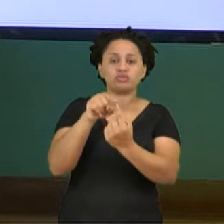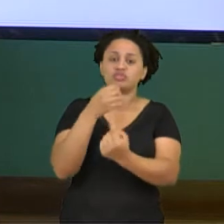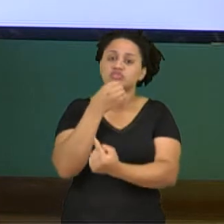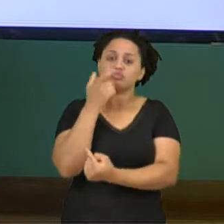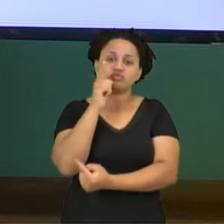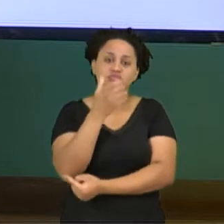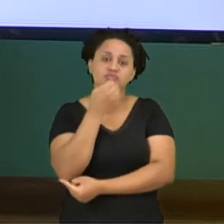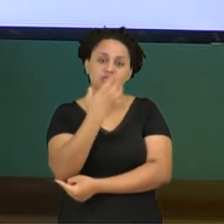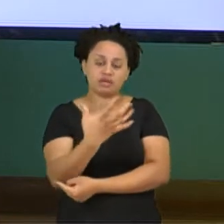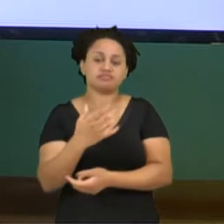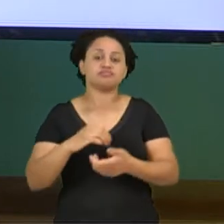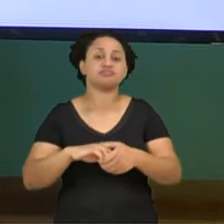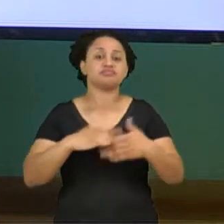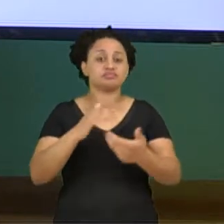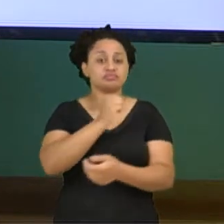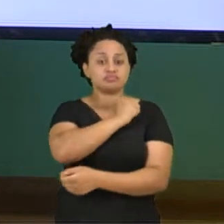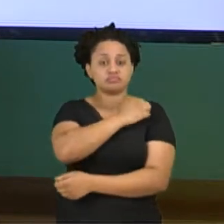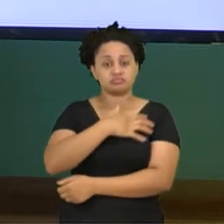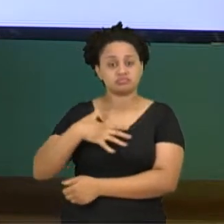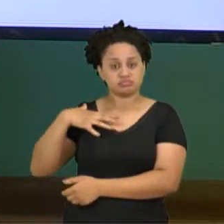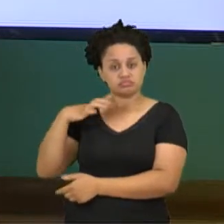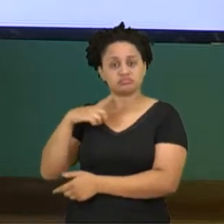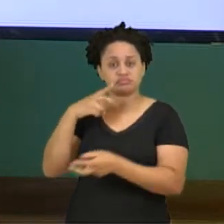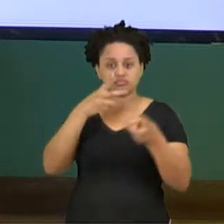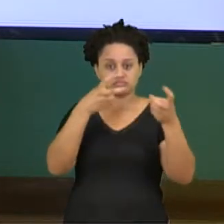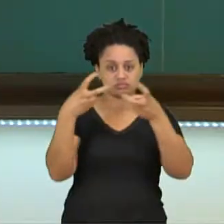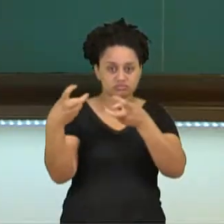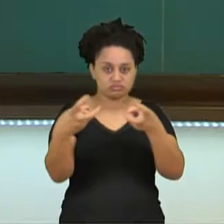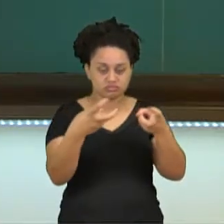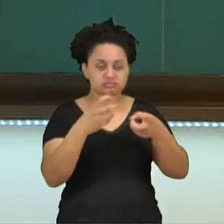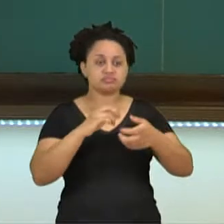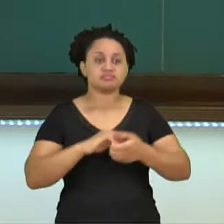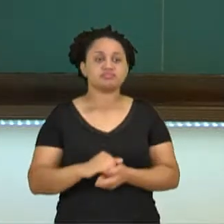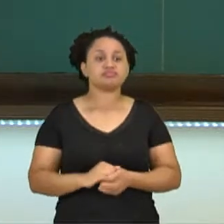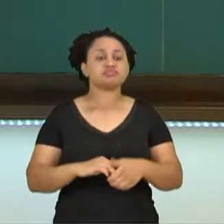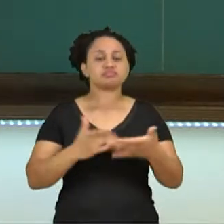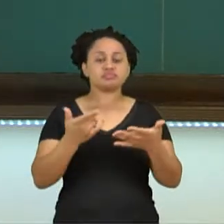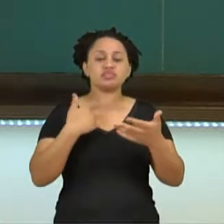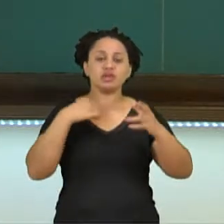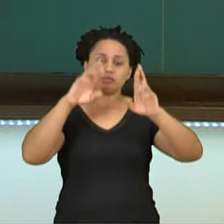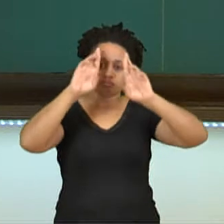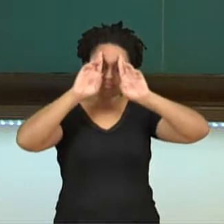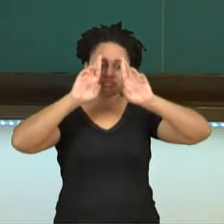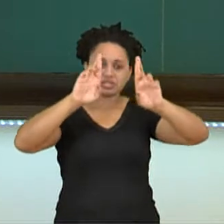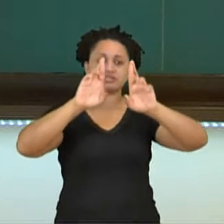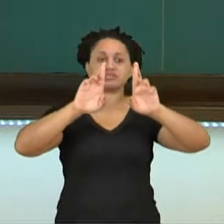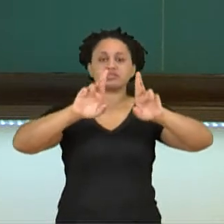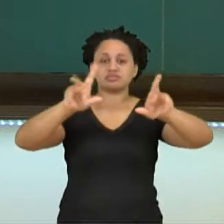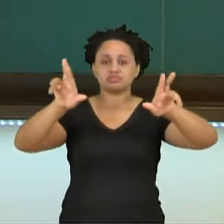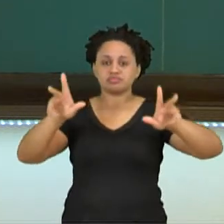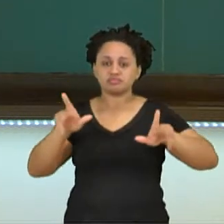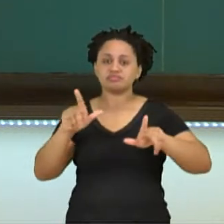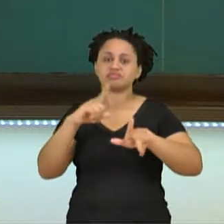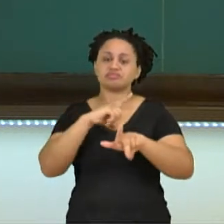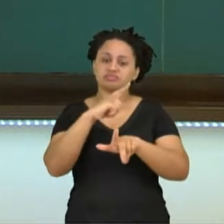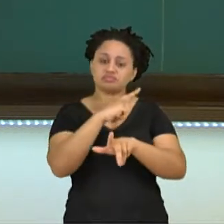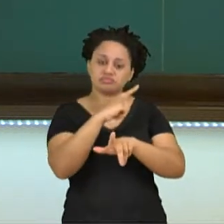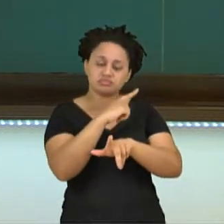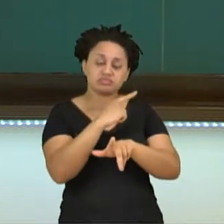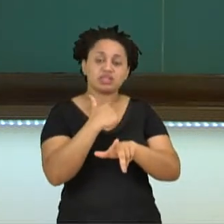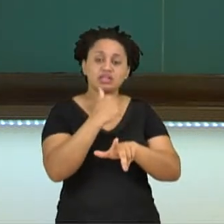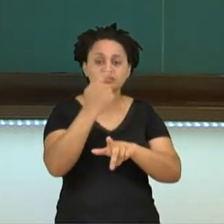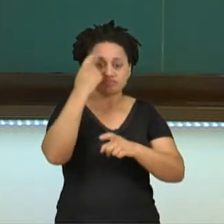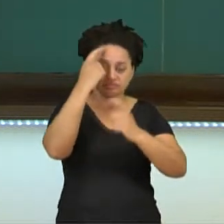Então Aristóteles tem essa visão. A gente vai falar um pouquinho aí sobre o respeito, o respeito às diferenças e essas ideias